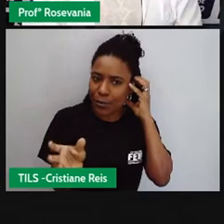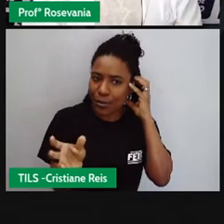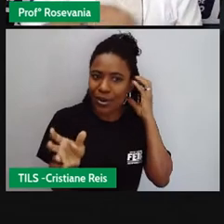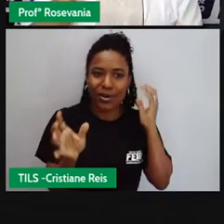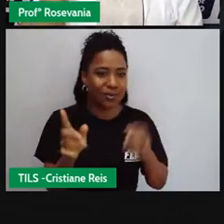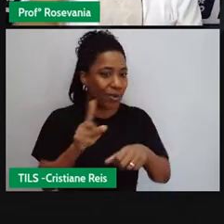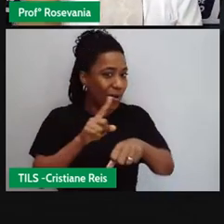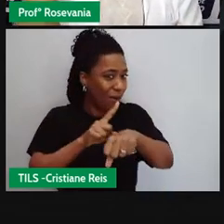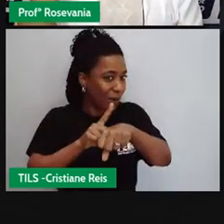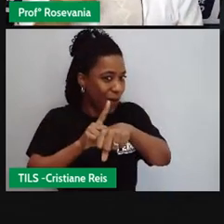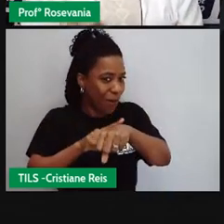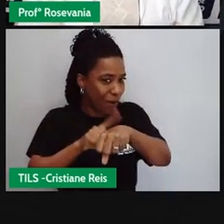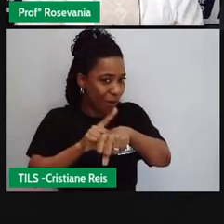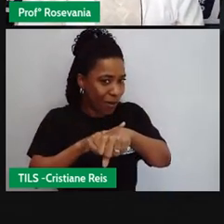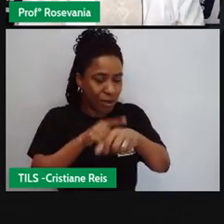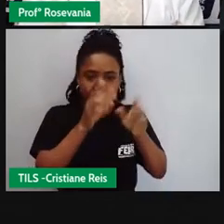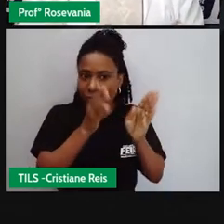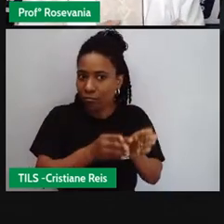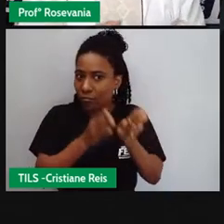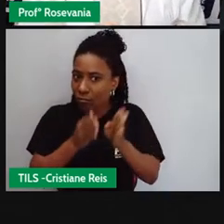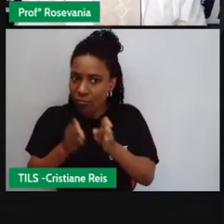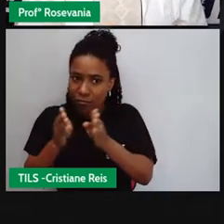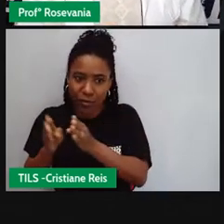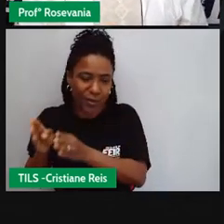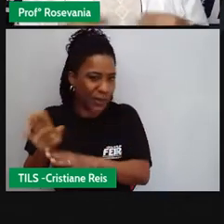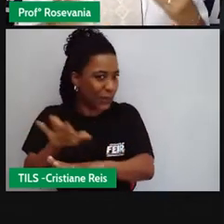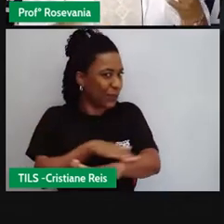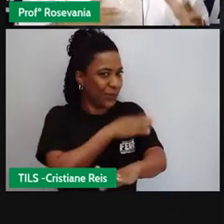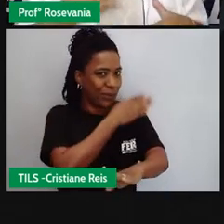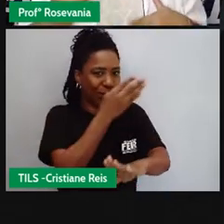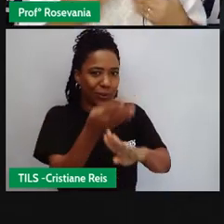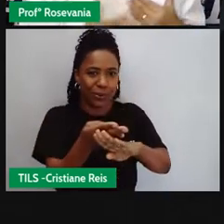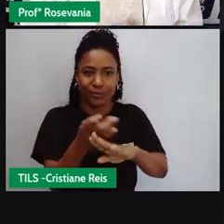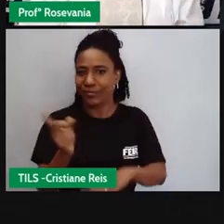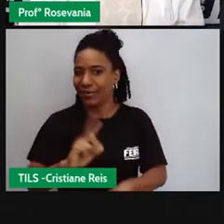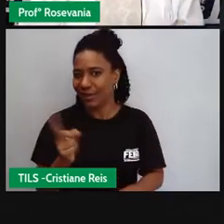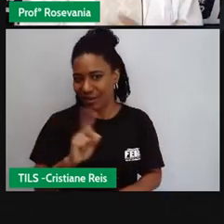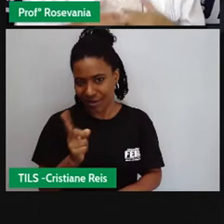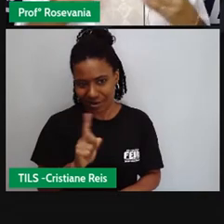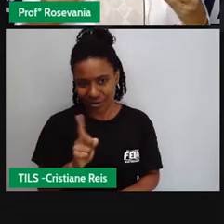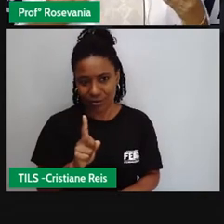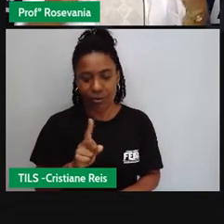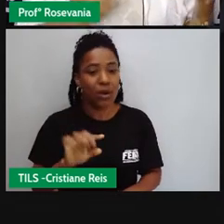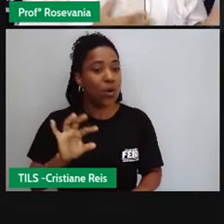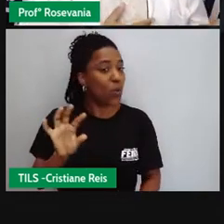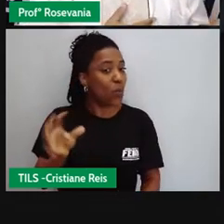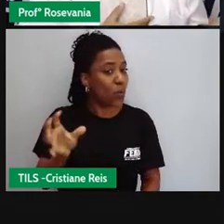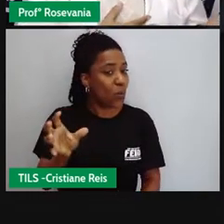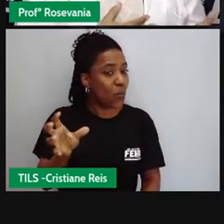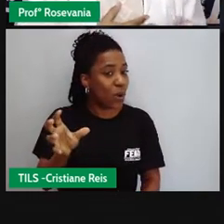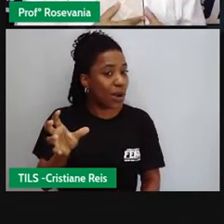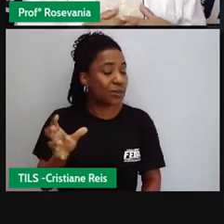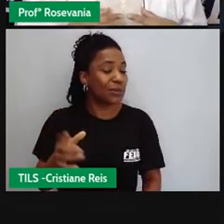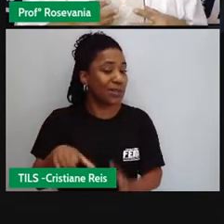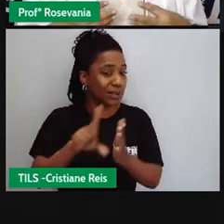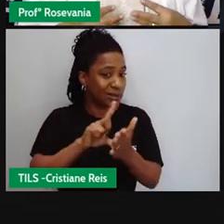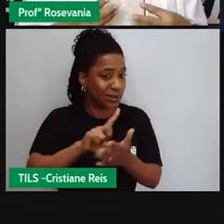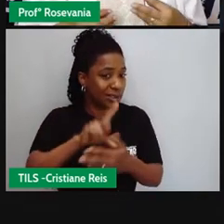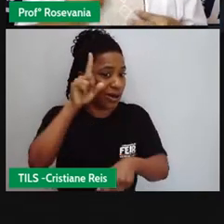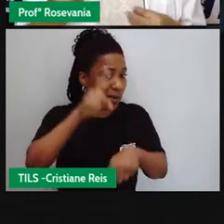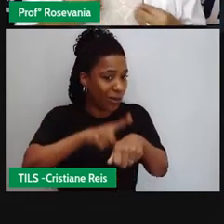como a gente hoje, você liga o rádio o dia inteiro ali, informação mais antes eram pontuais, e aí, o que acontecia?